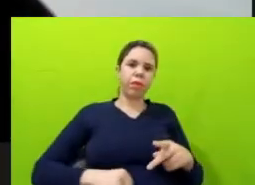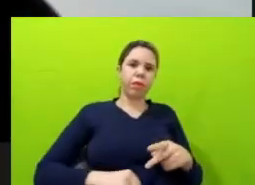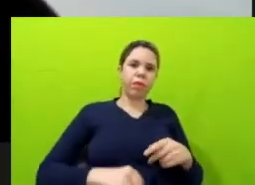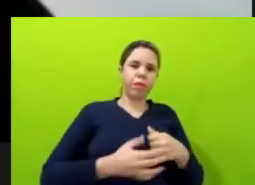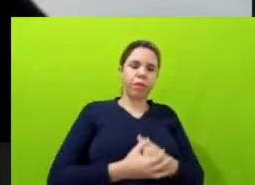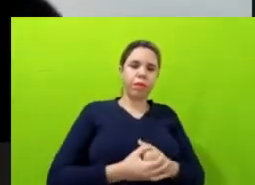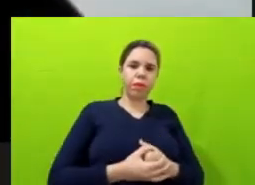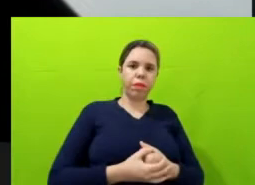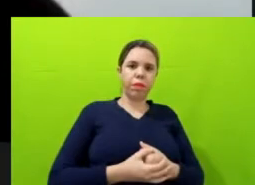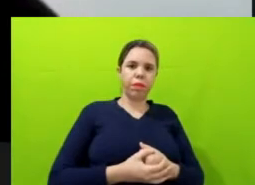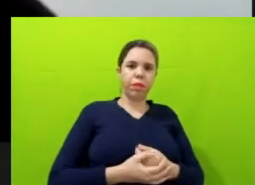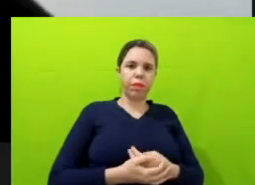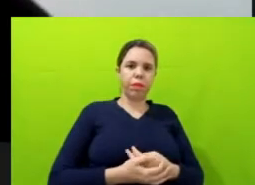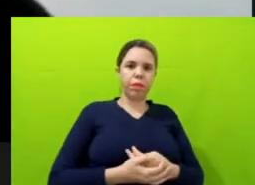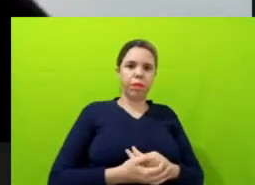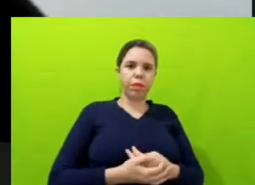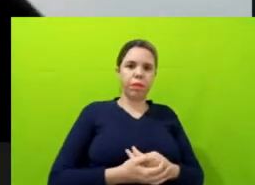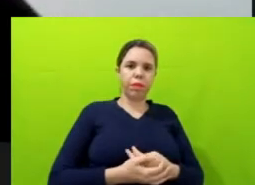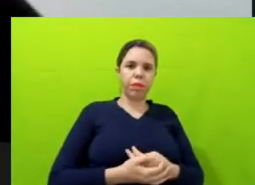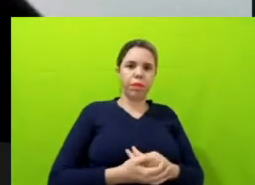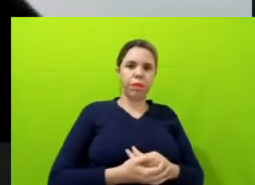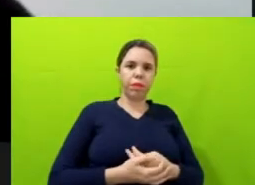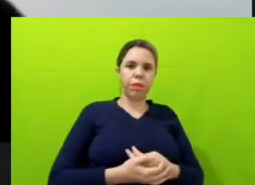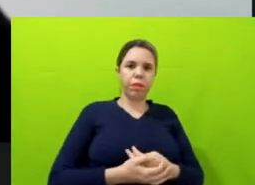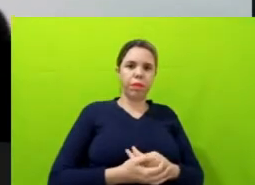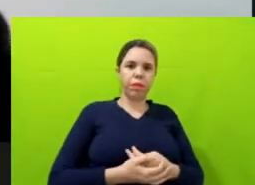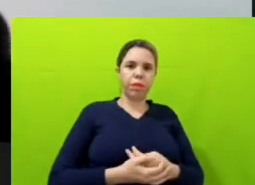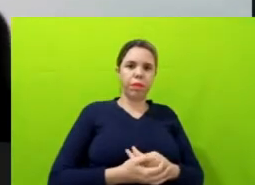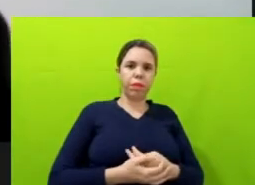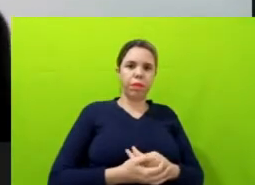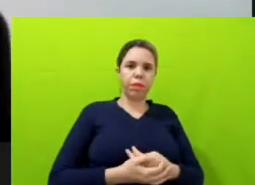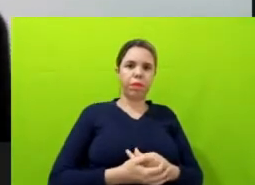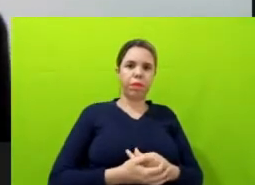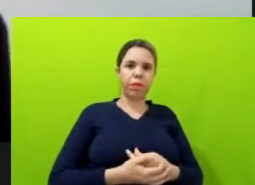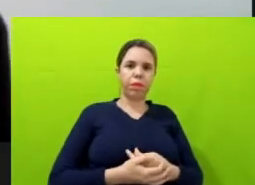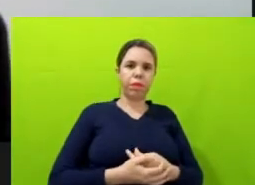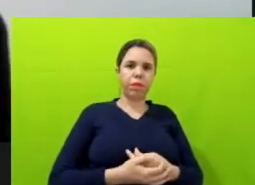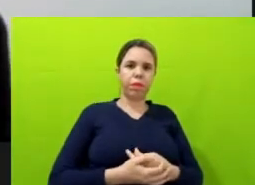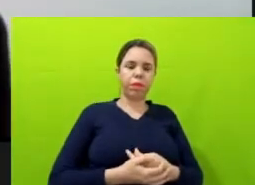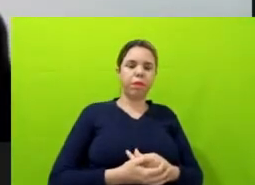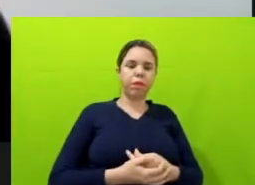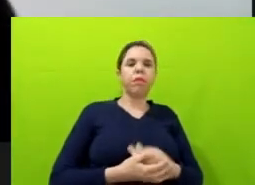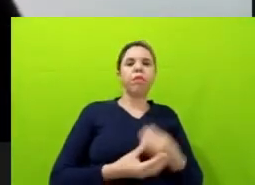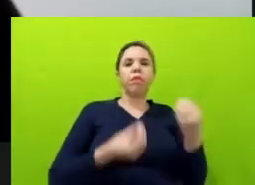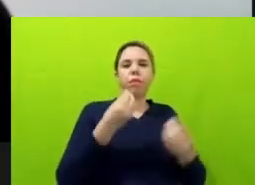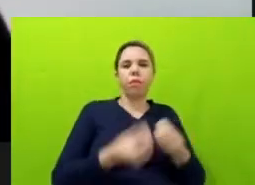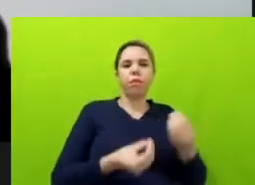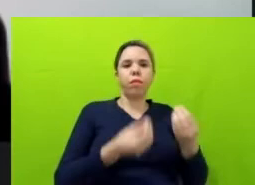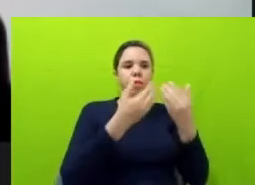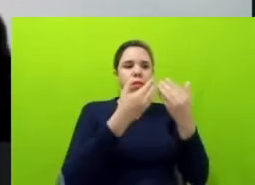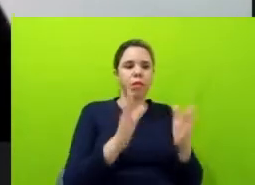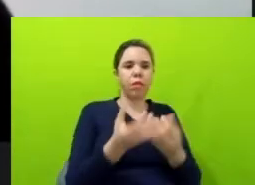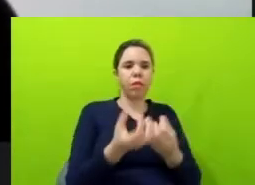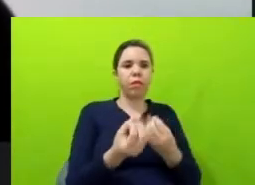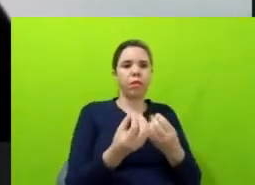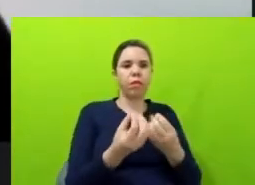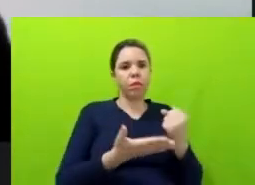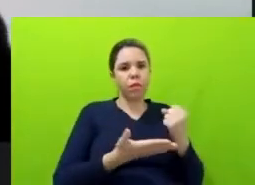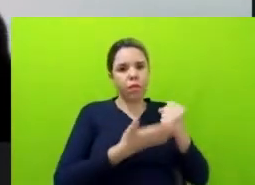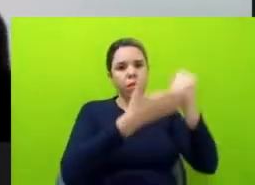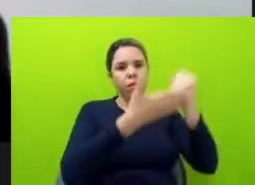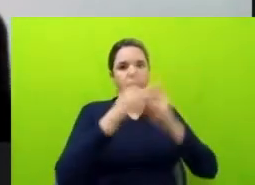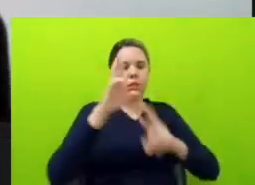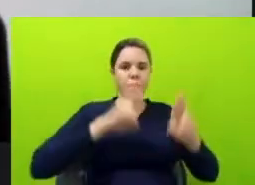dos grandes temas em debates, né, o quanto que a gente pode abrir de informação a ponto de ajudar no monitoramento, no combate ao